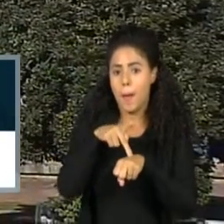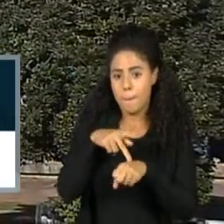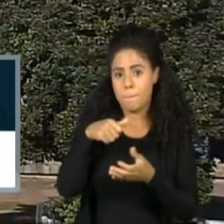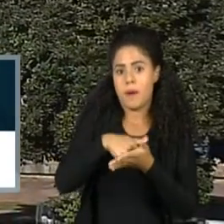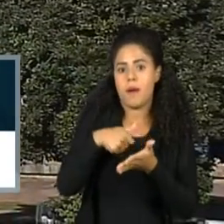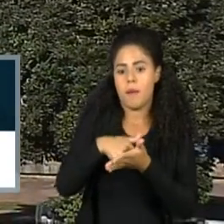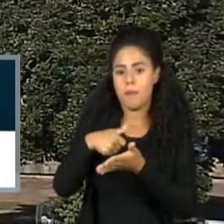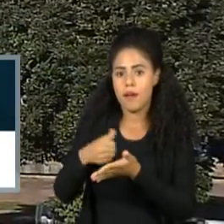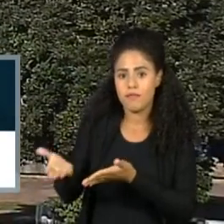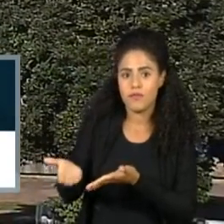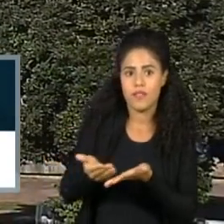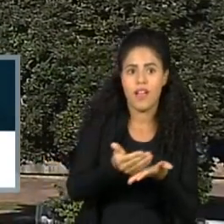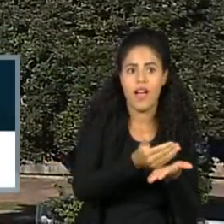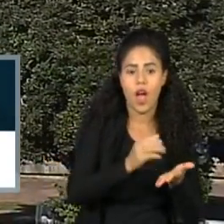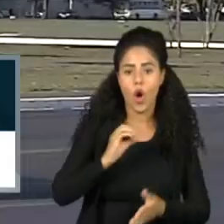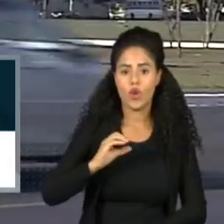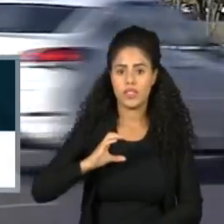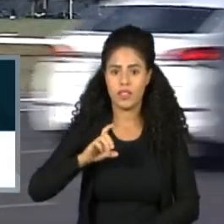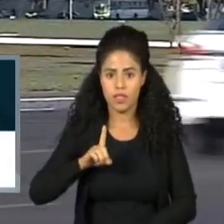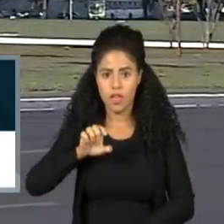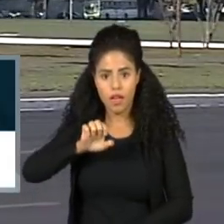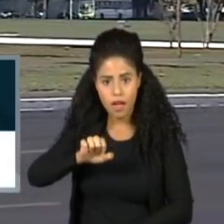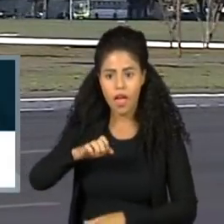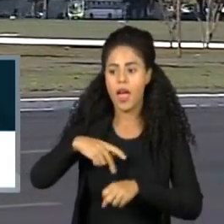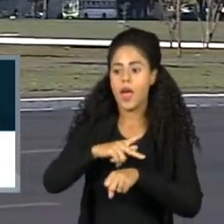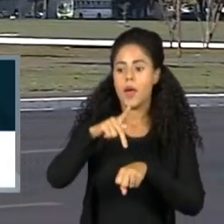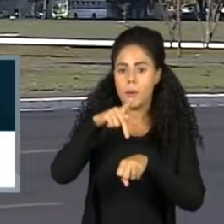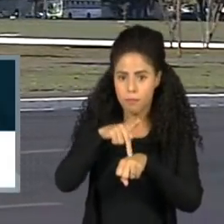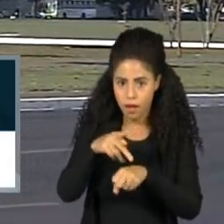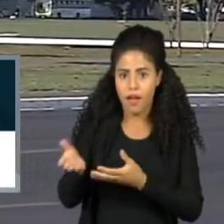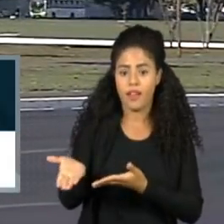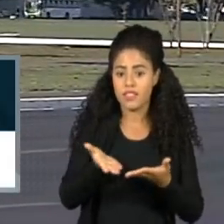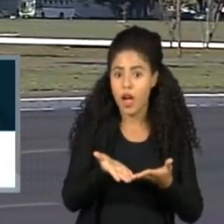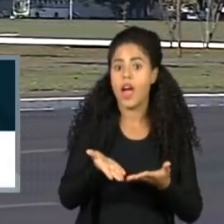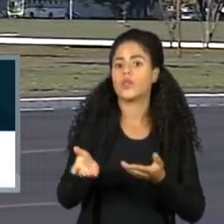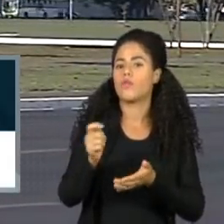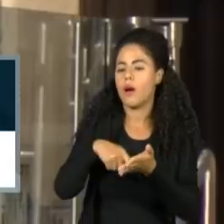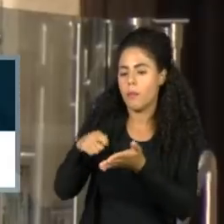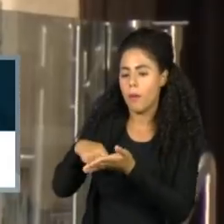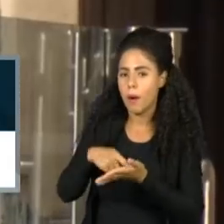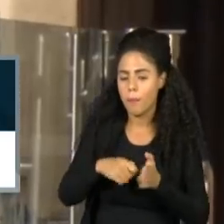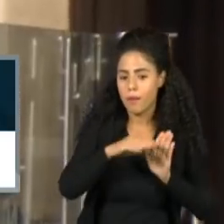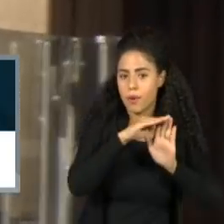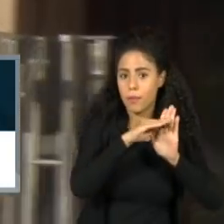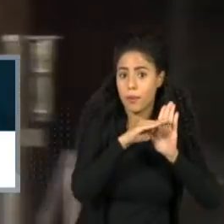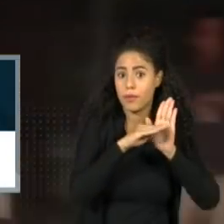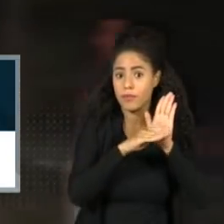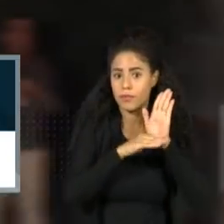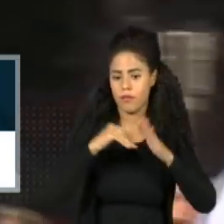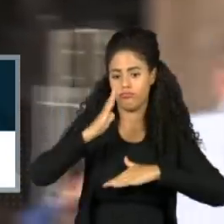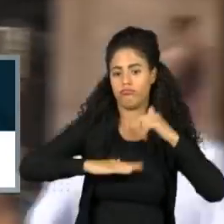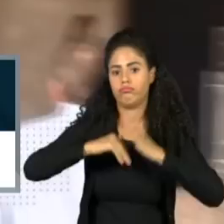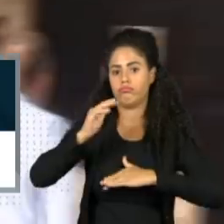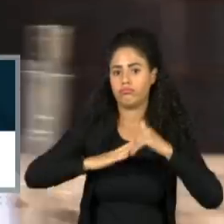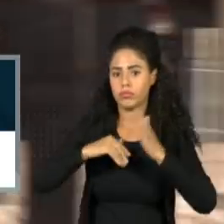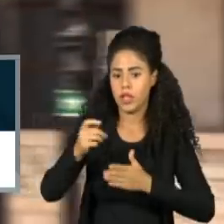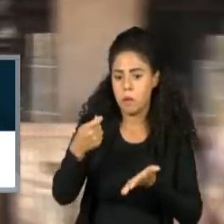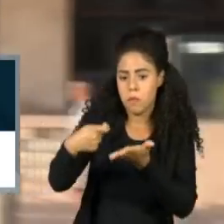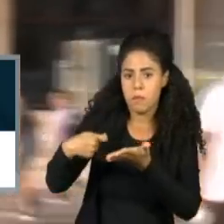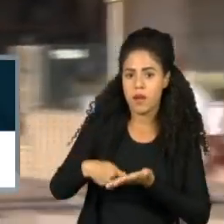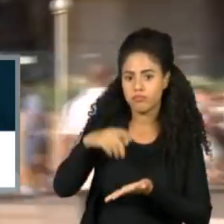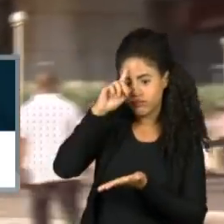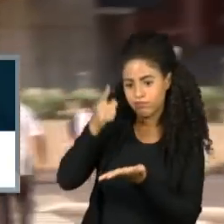adesão ao bloco da OCDE. País terá que atender longa lista de boas práticas com desafios